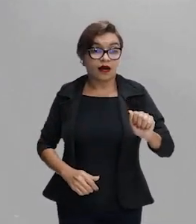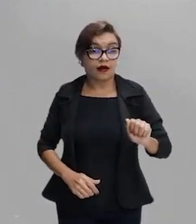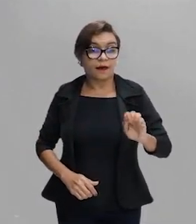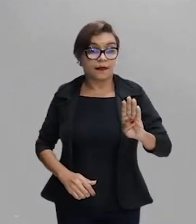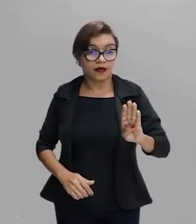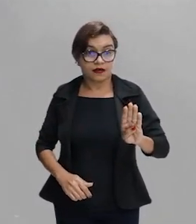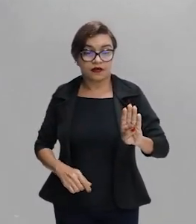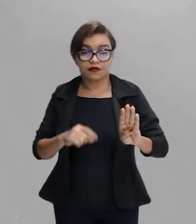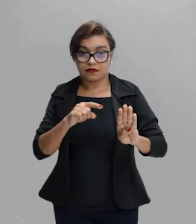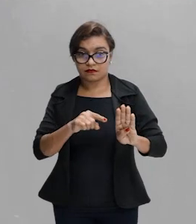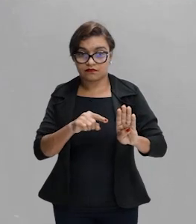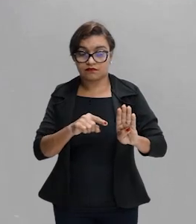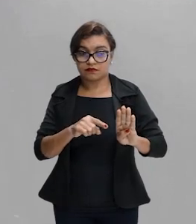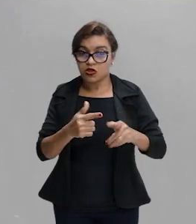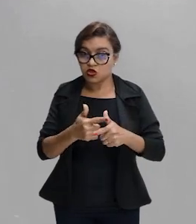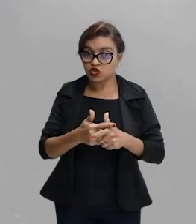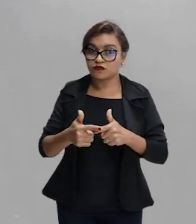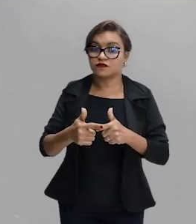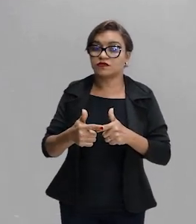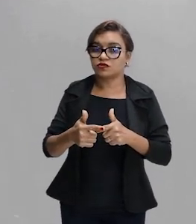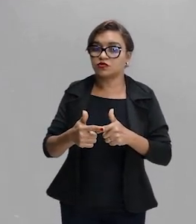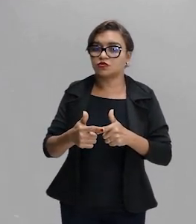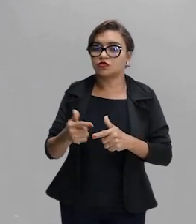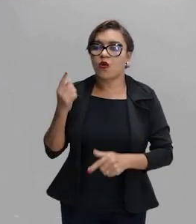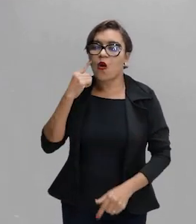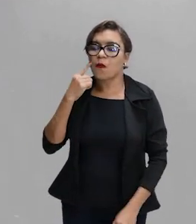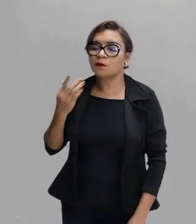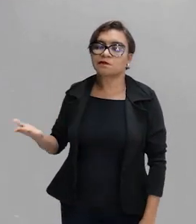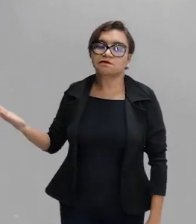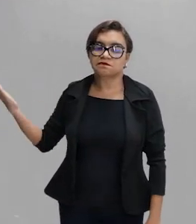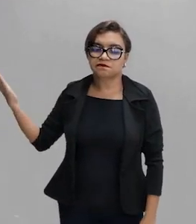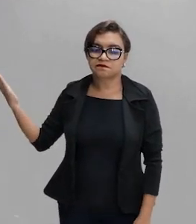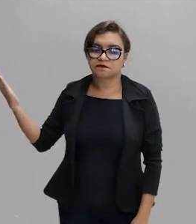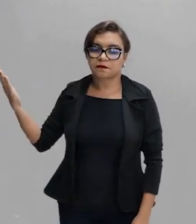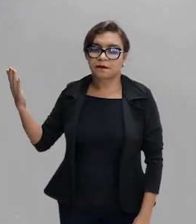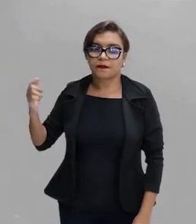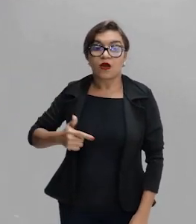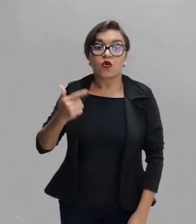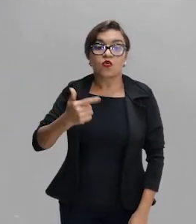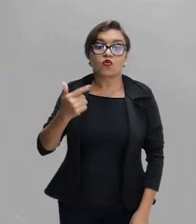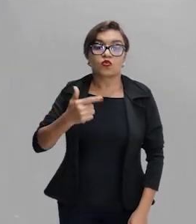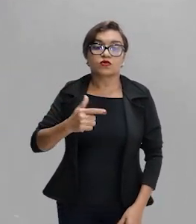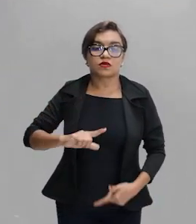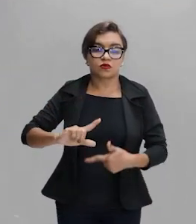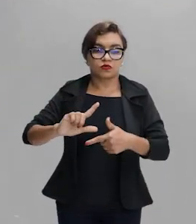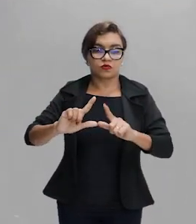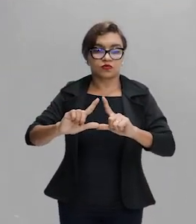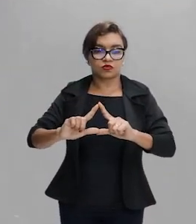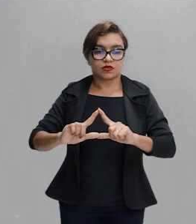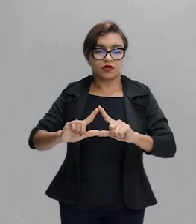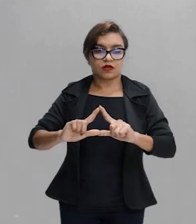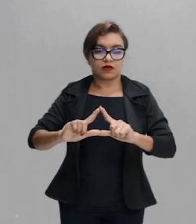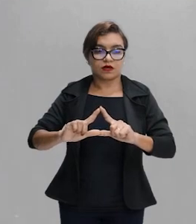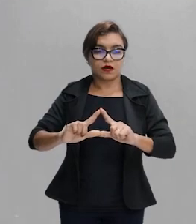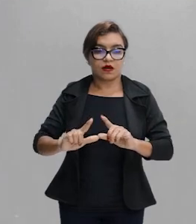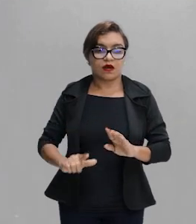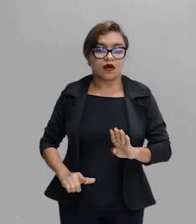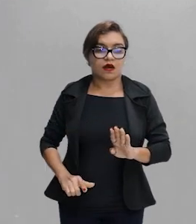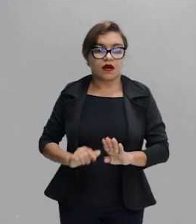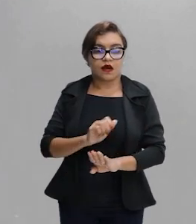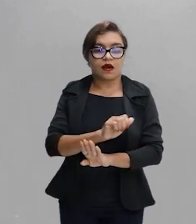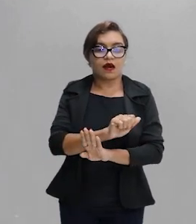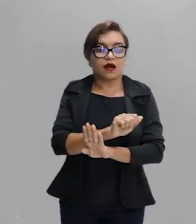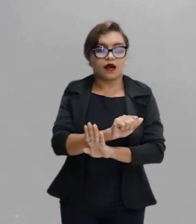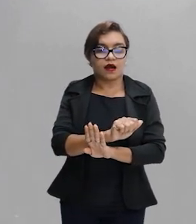espessura dividida pelo cosseno do ângulo. Se nós pegarmos o segundo triângulo que é o triângulo AB e D nós vamos